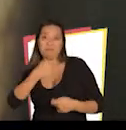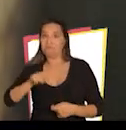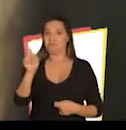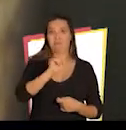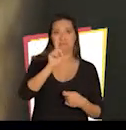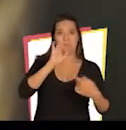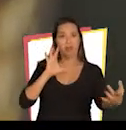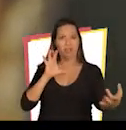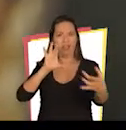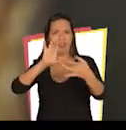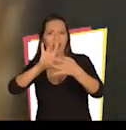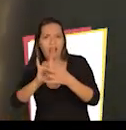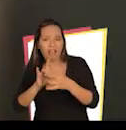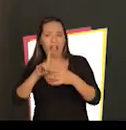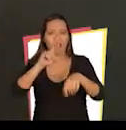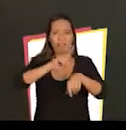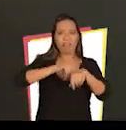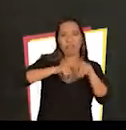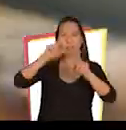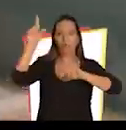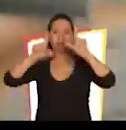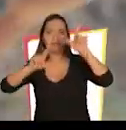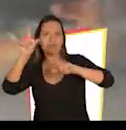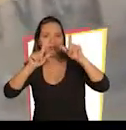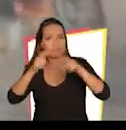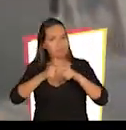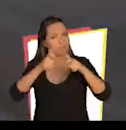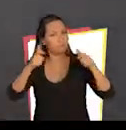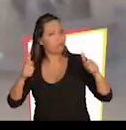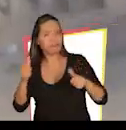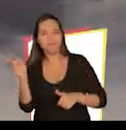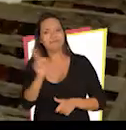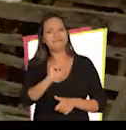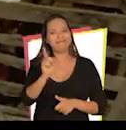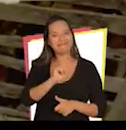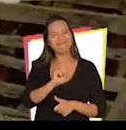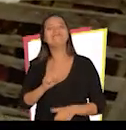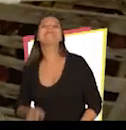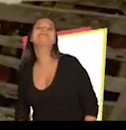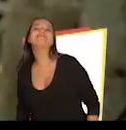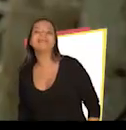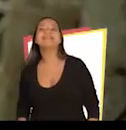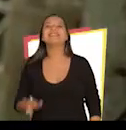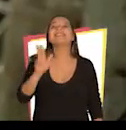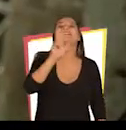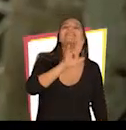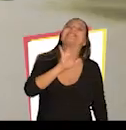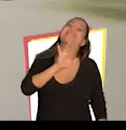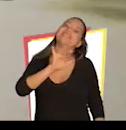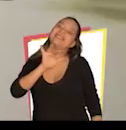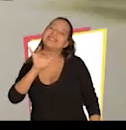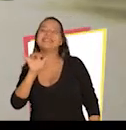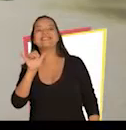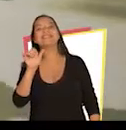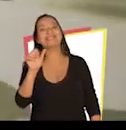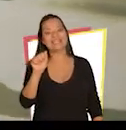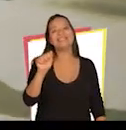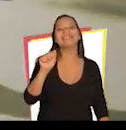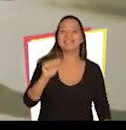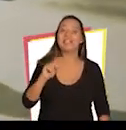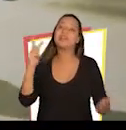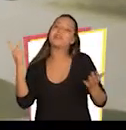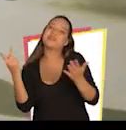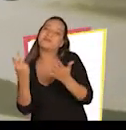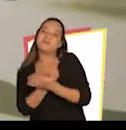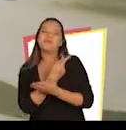Em troca de tempo De televisão Vai ser